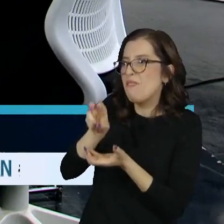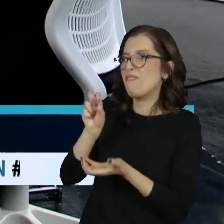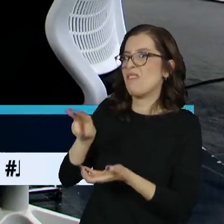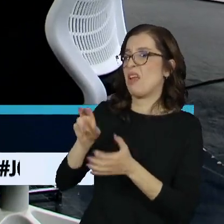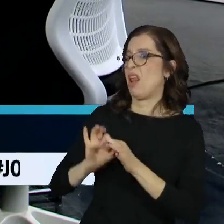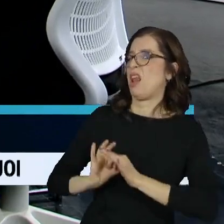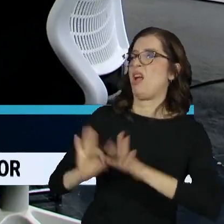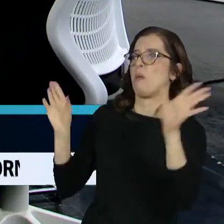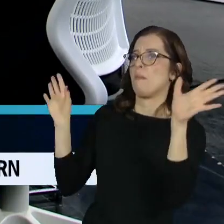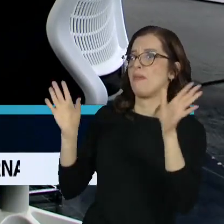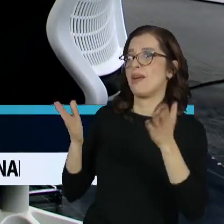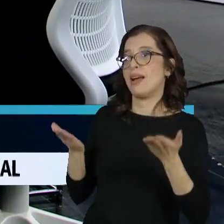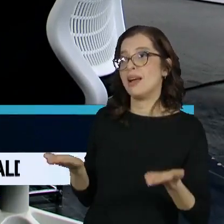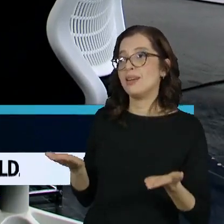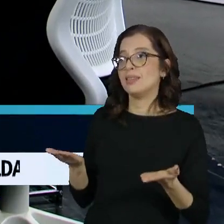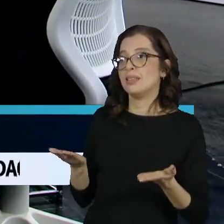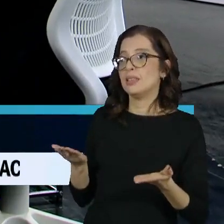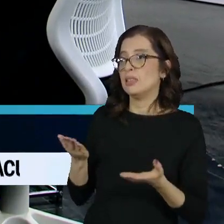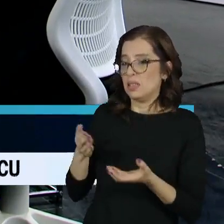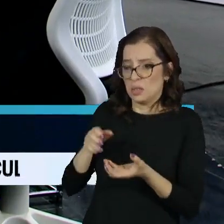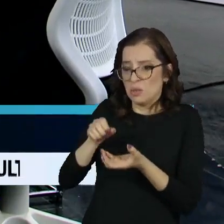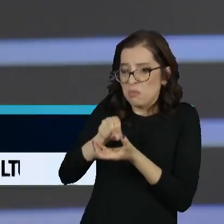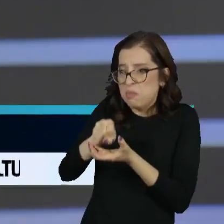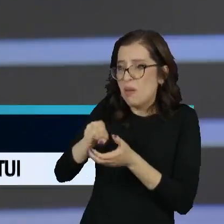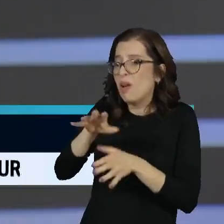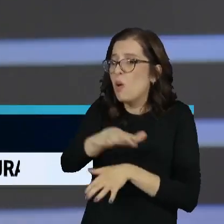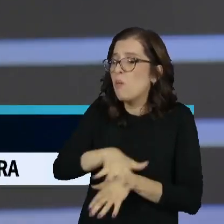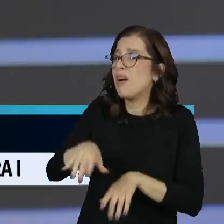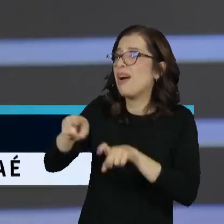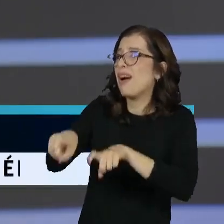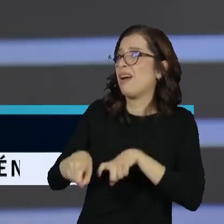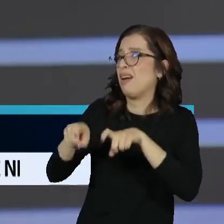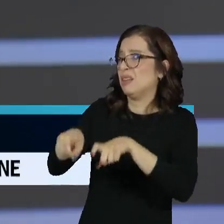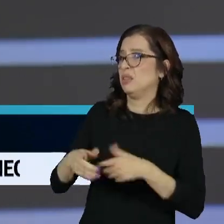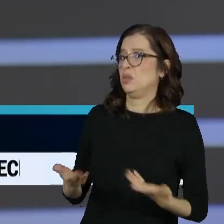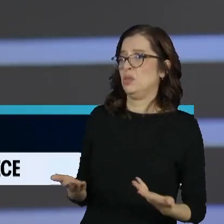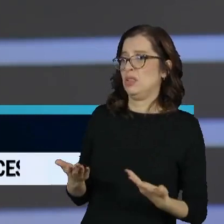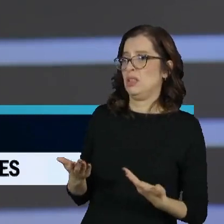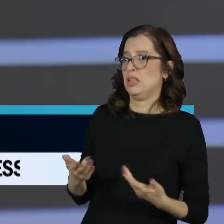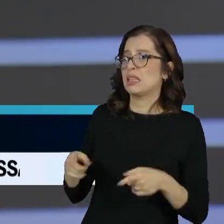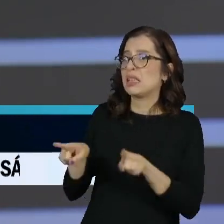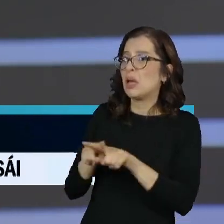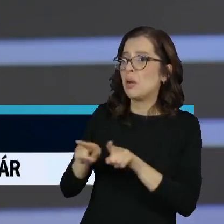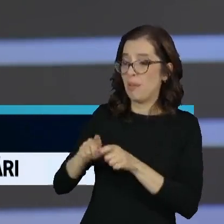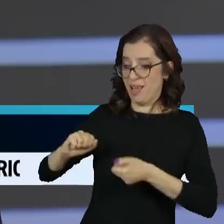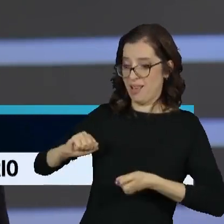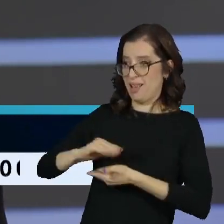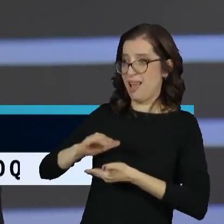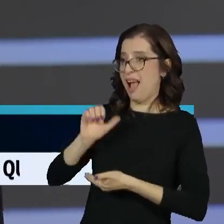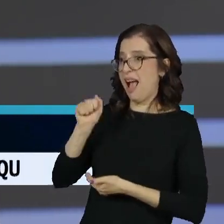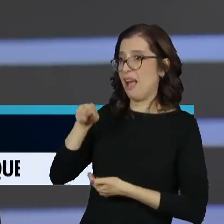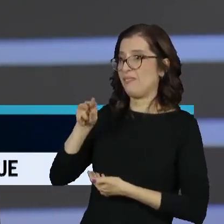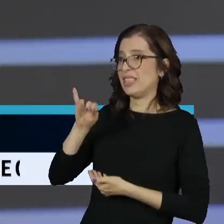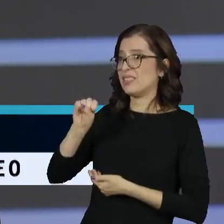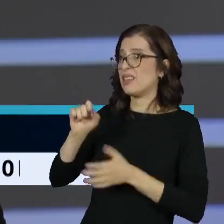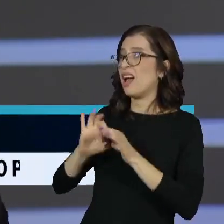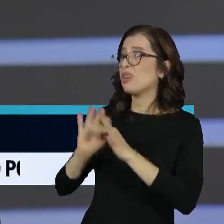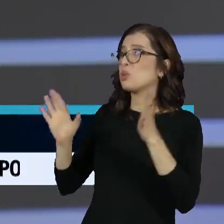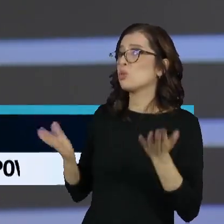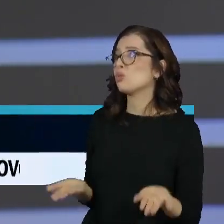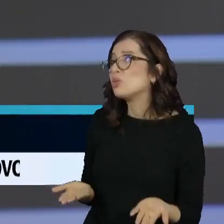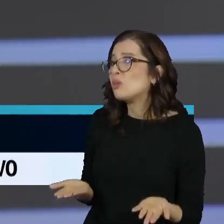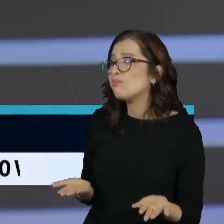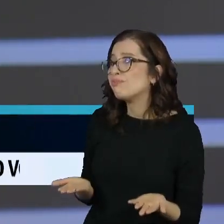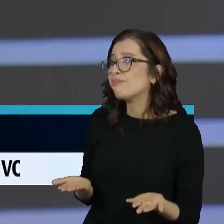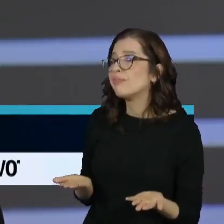da Anvisa no licenciamento desses agrotóxicos. E eu, pessoalmente, acho que é fundamental, porque todos nós sabemos do